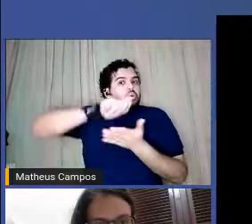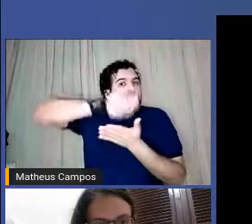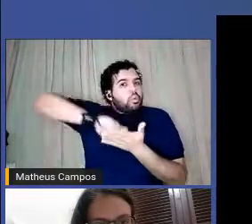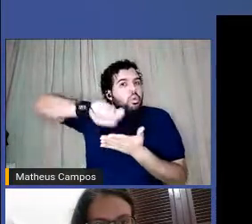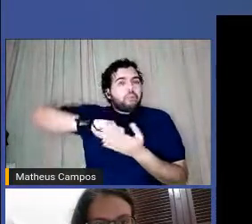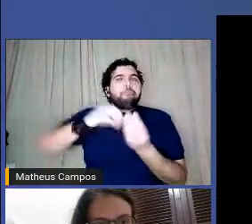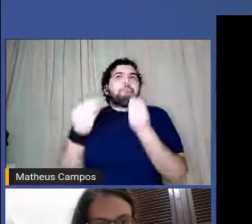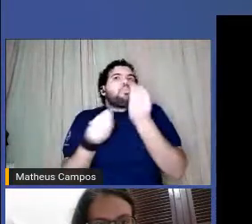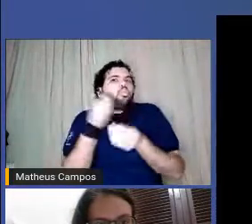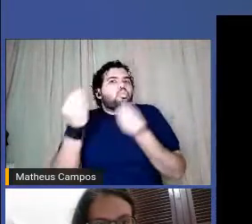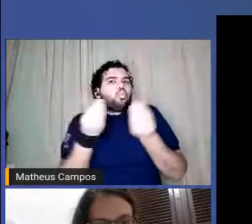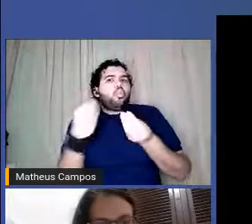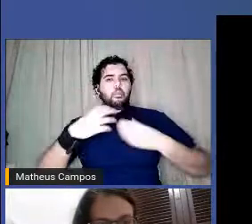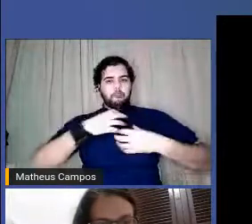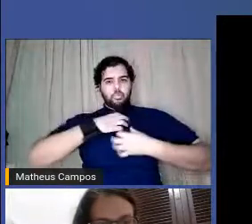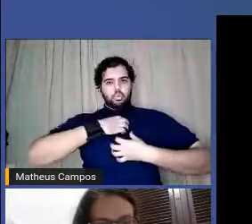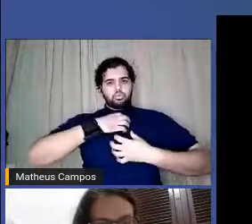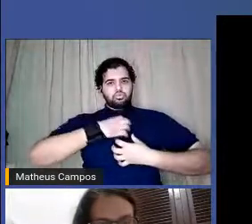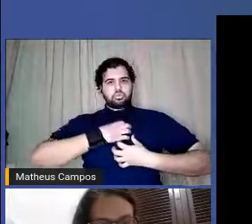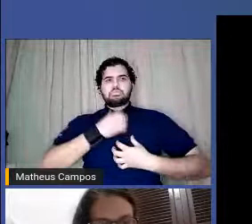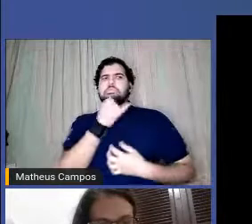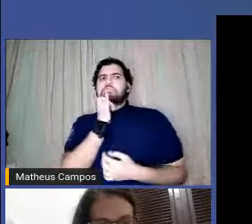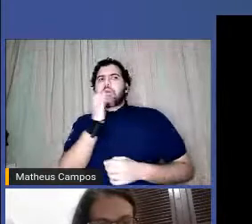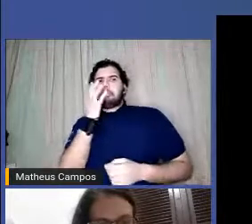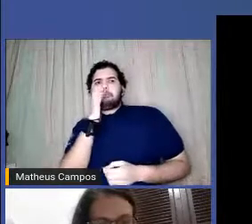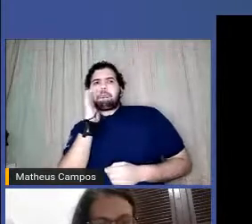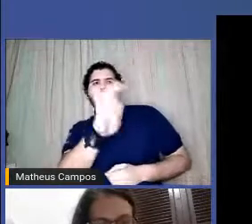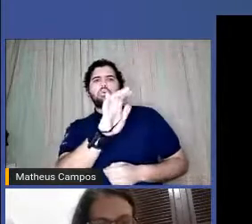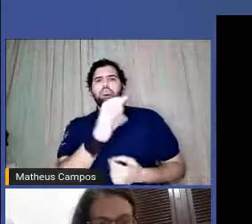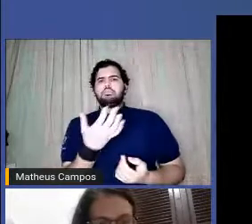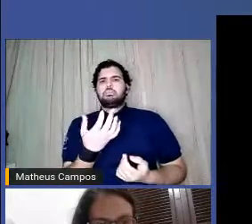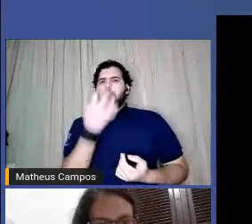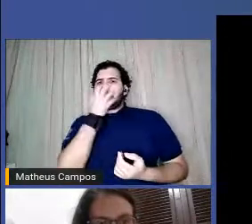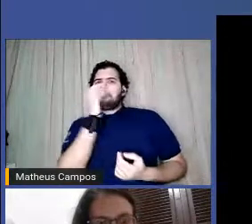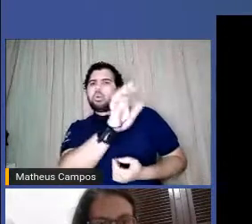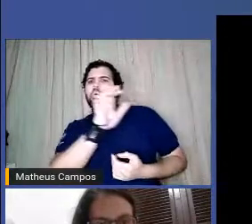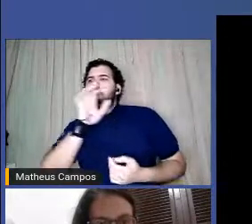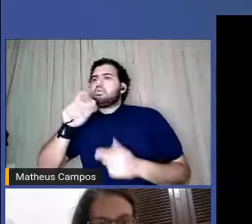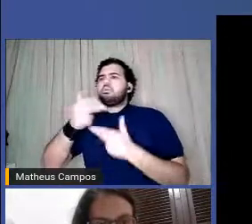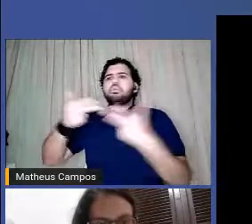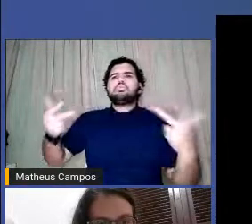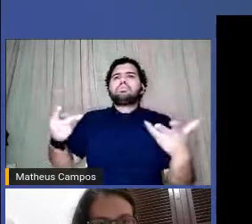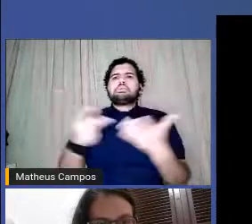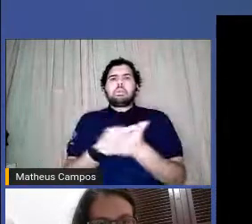maneira também de apontar esses acontecimentos.